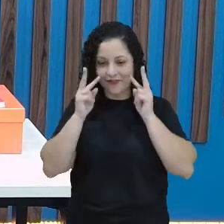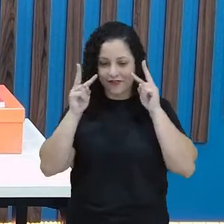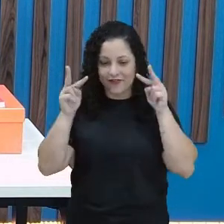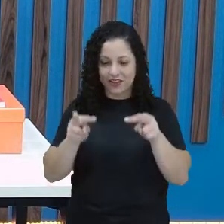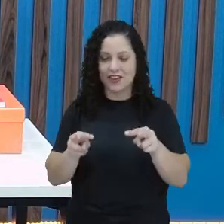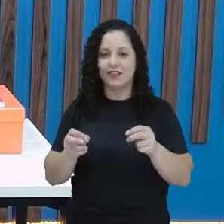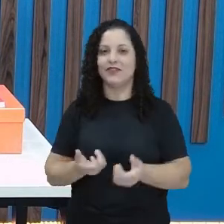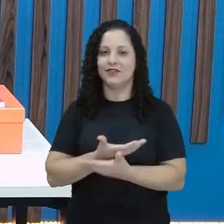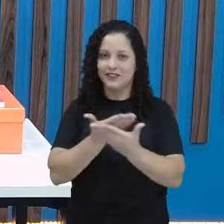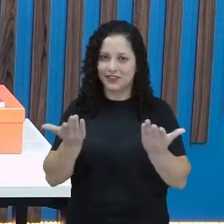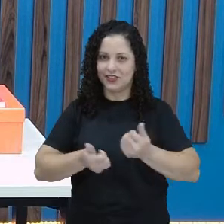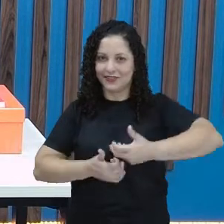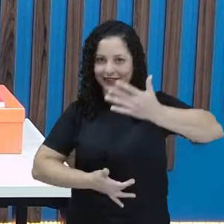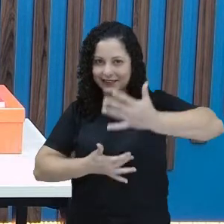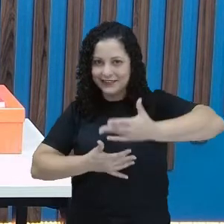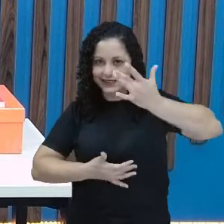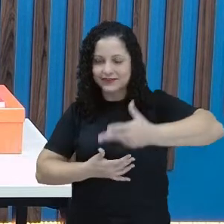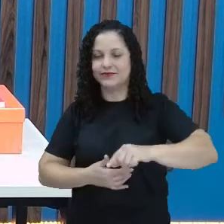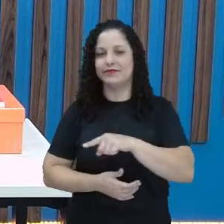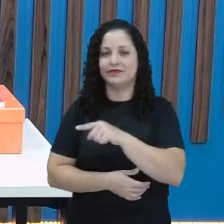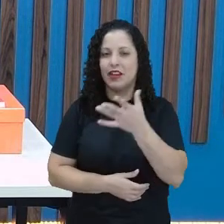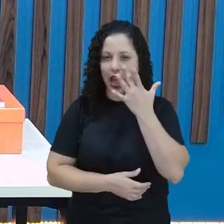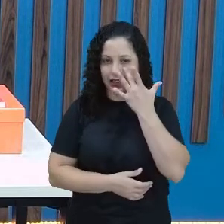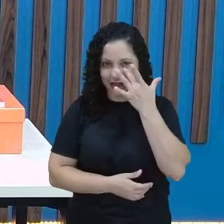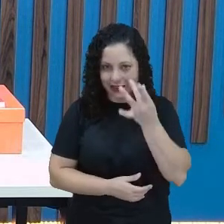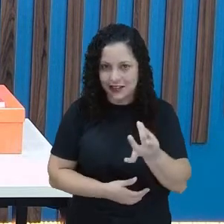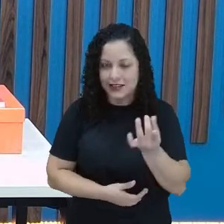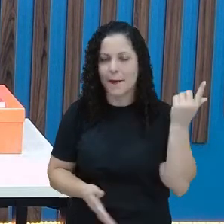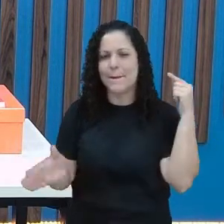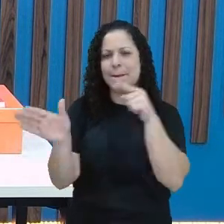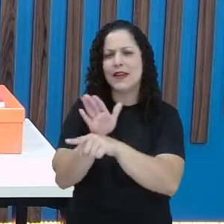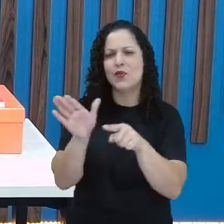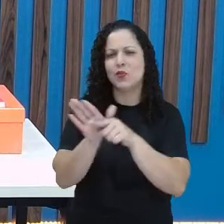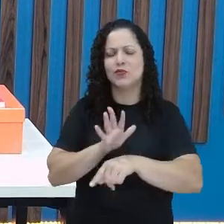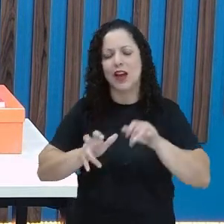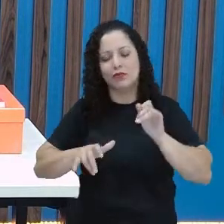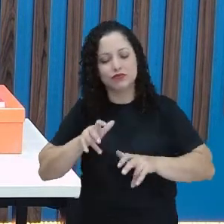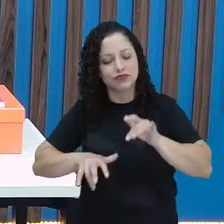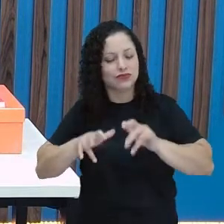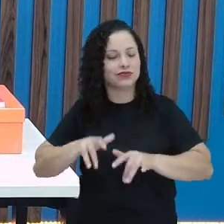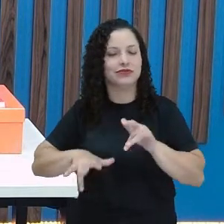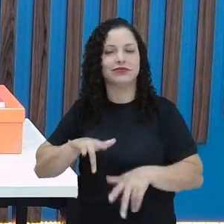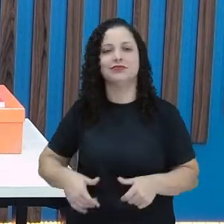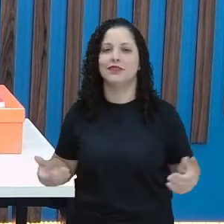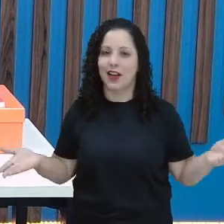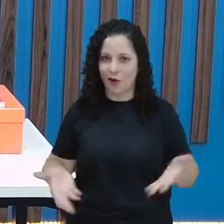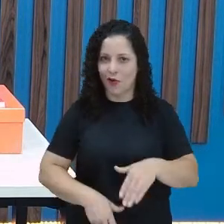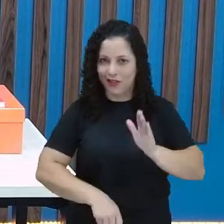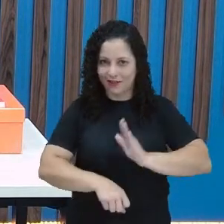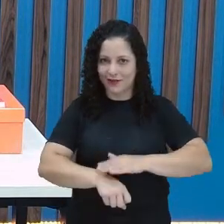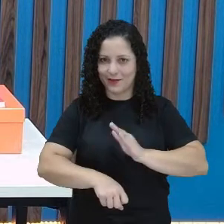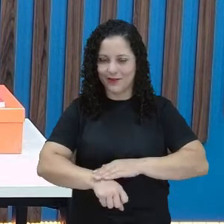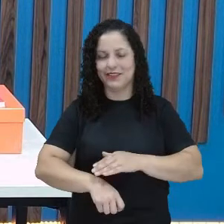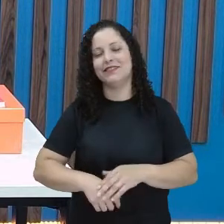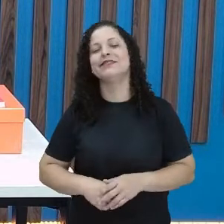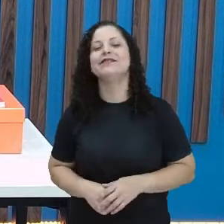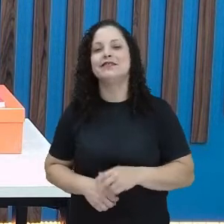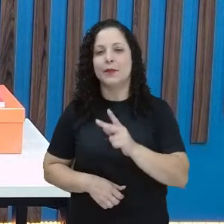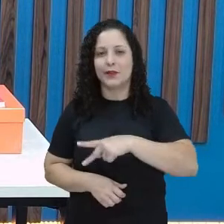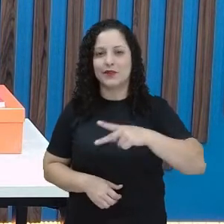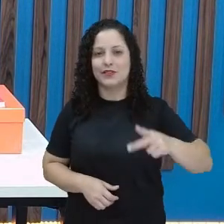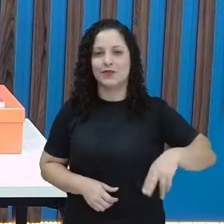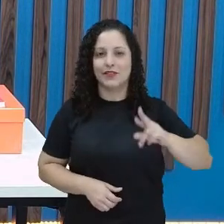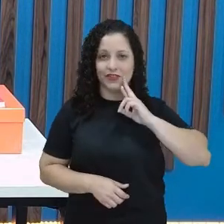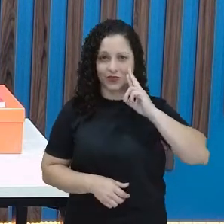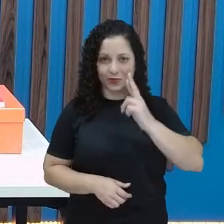Então fica bem atento. O que você quiser perguntar, Tirar sua dúvida, o momento é esse, tá? A professora Eli vai trazer